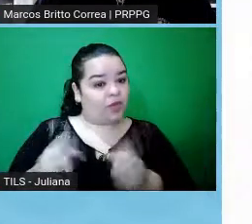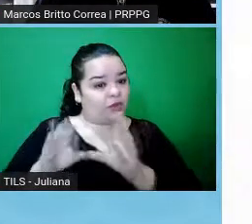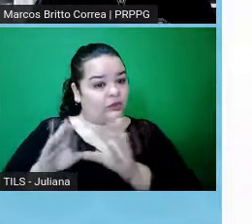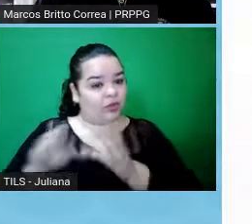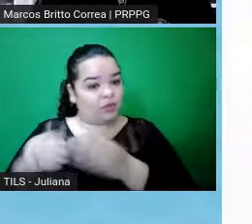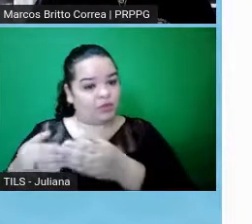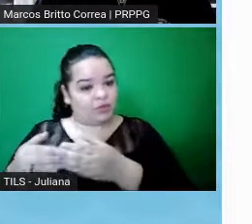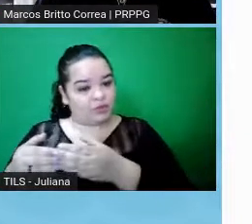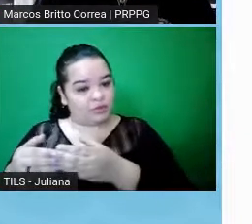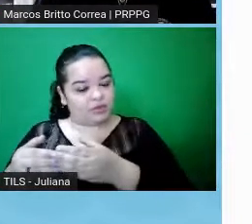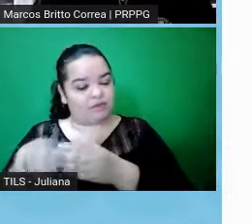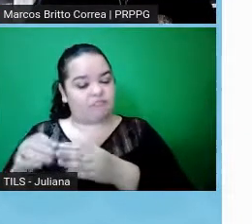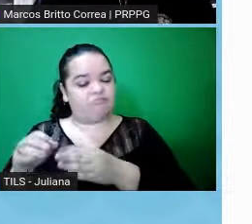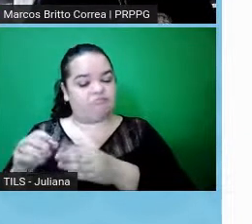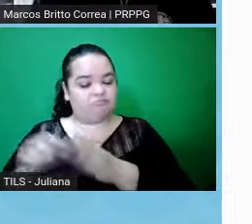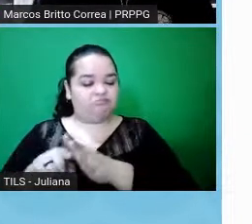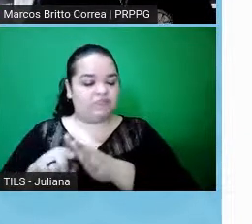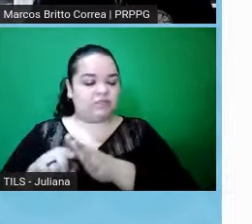ética em pesquisa.